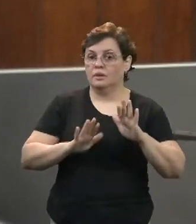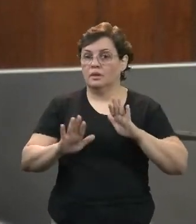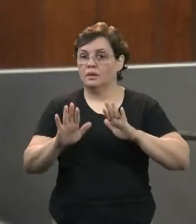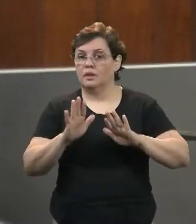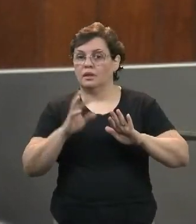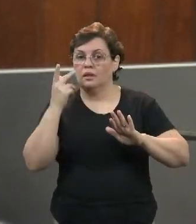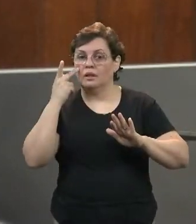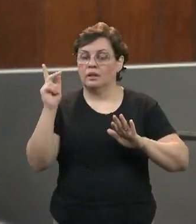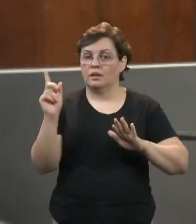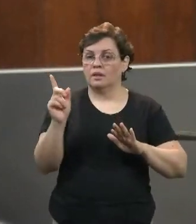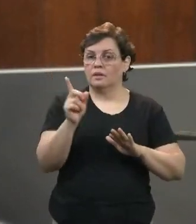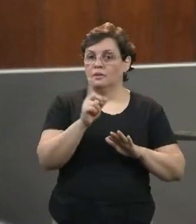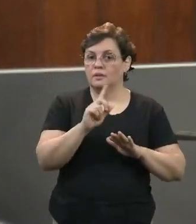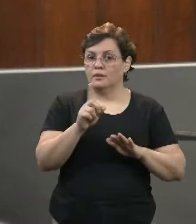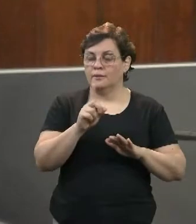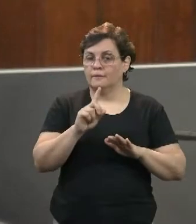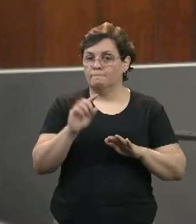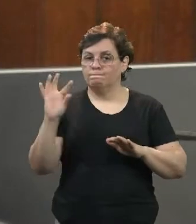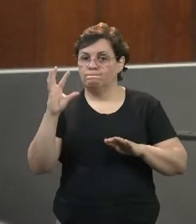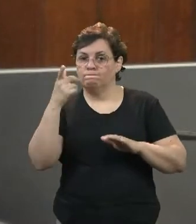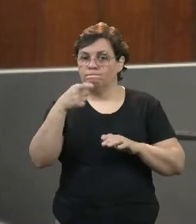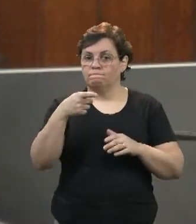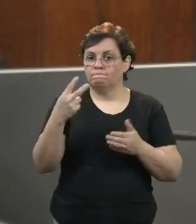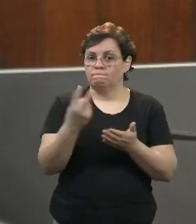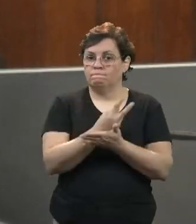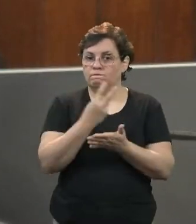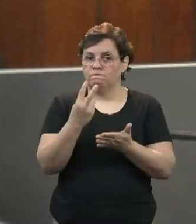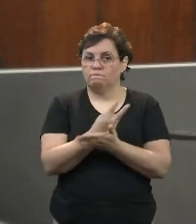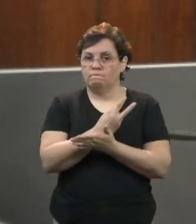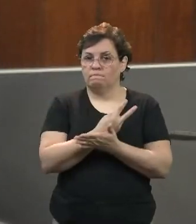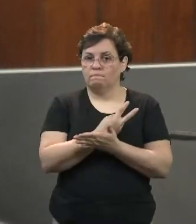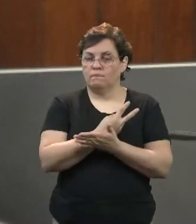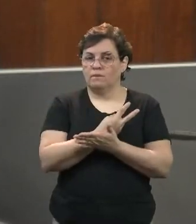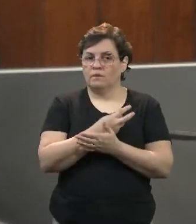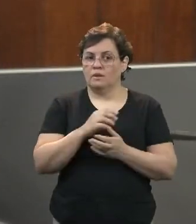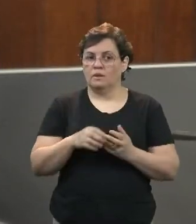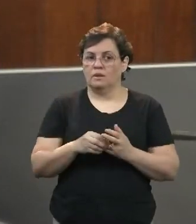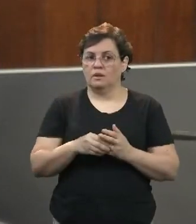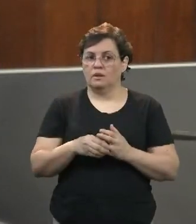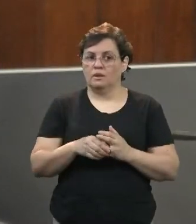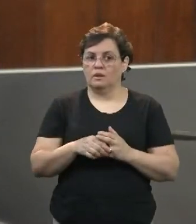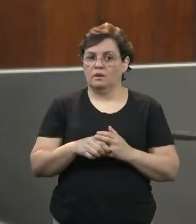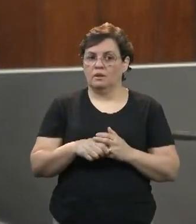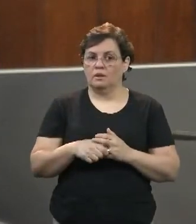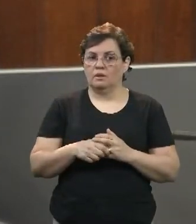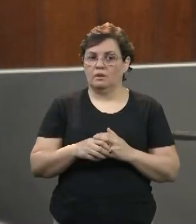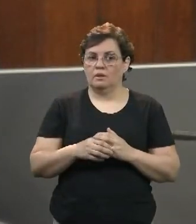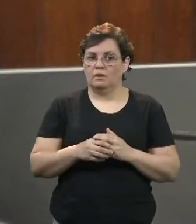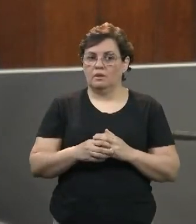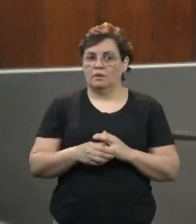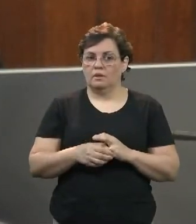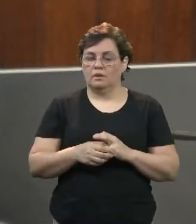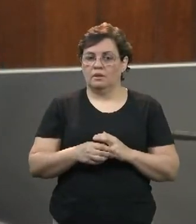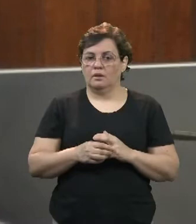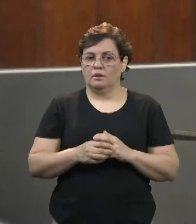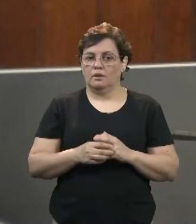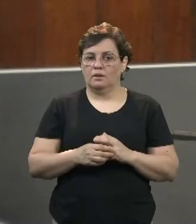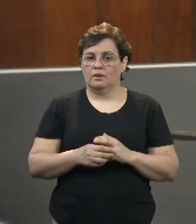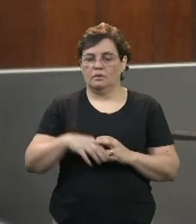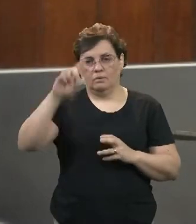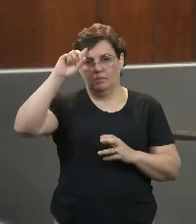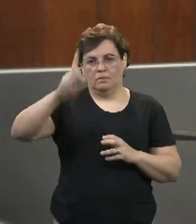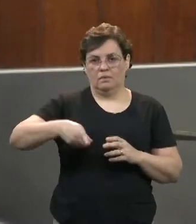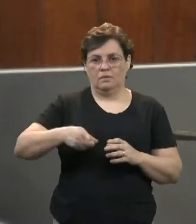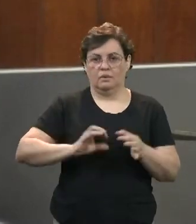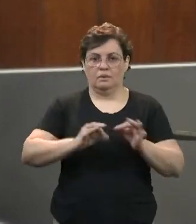para não incorrer nesses erros clássicos, erro clássico de encaminhar um projeto